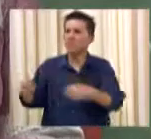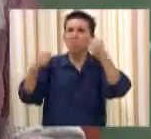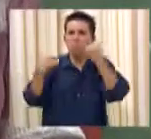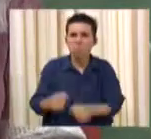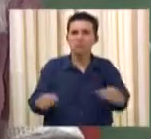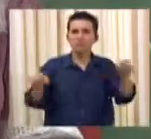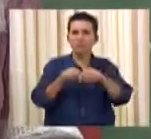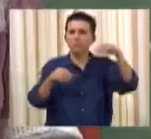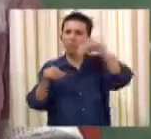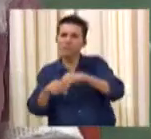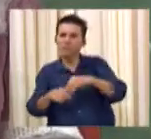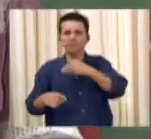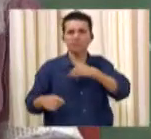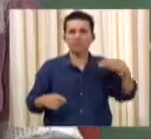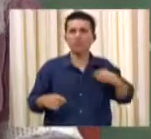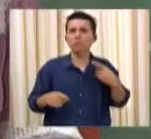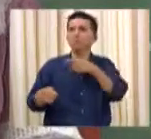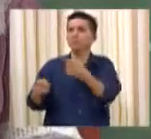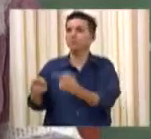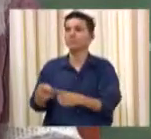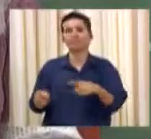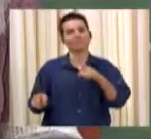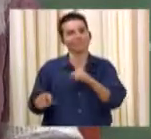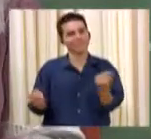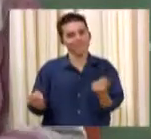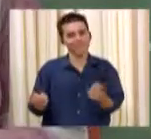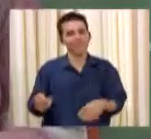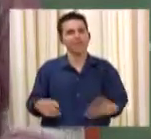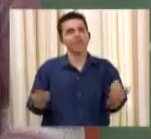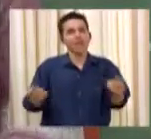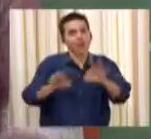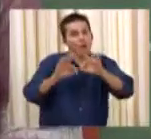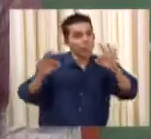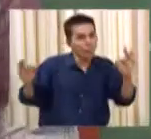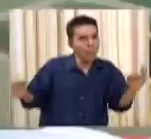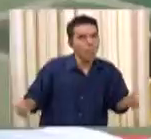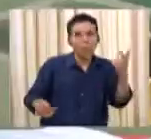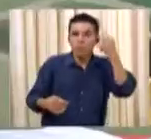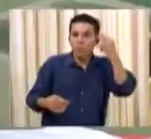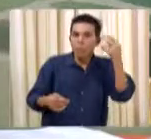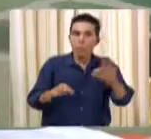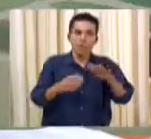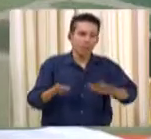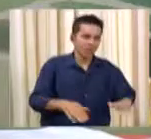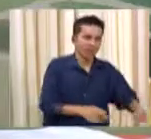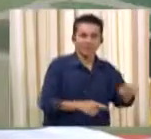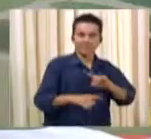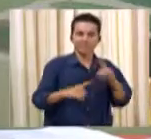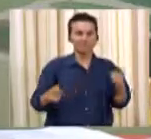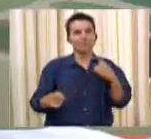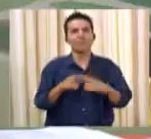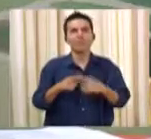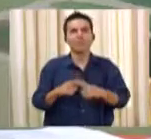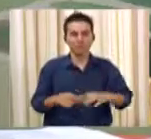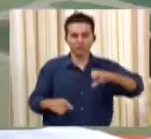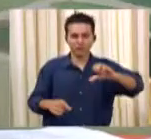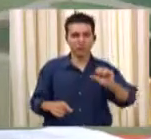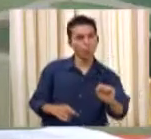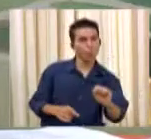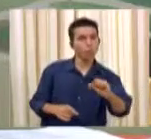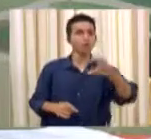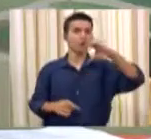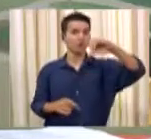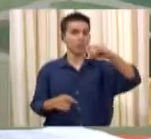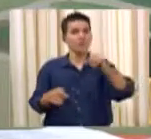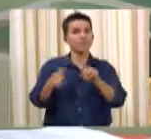mais comum, porque as crianças menores, principalmente as crianças de 8, 9 meses até os 4 anos de idade, elas